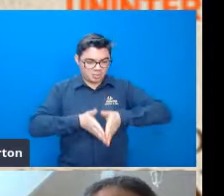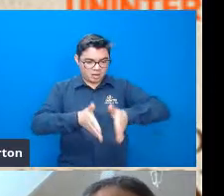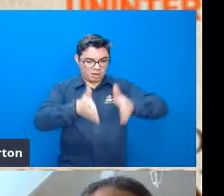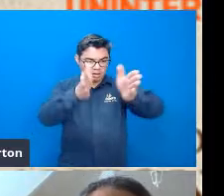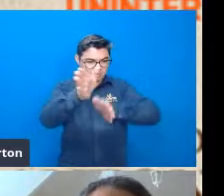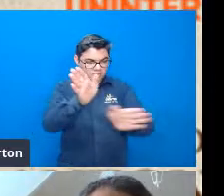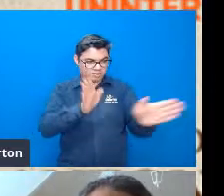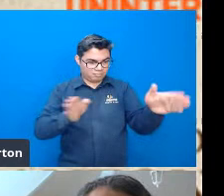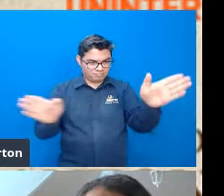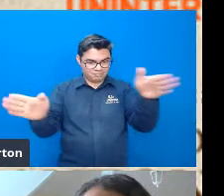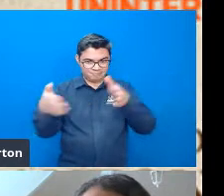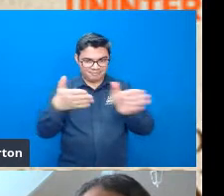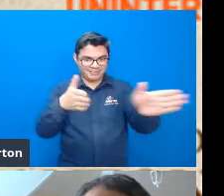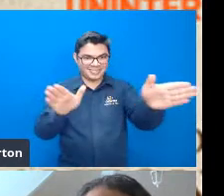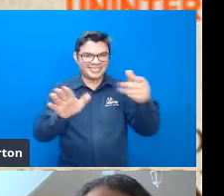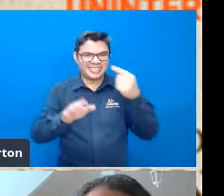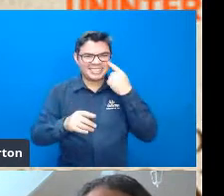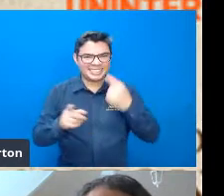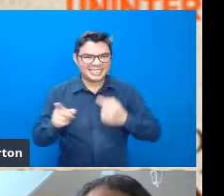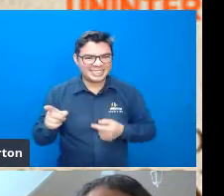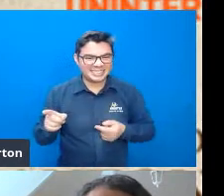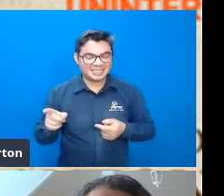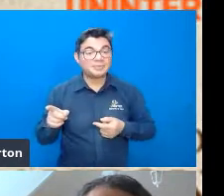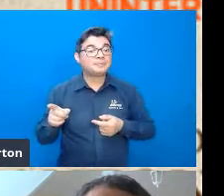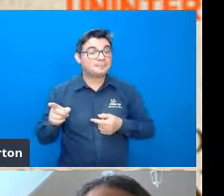bacia hidrográfica